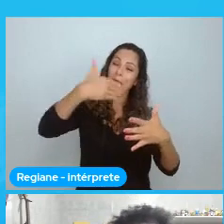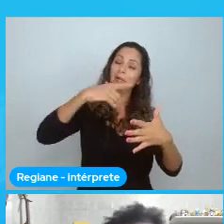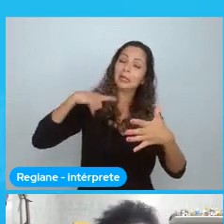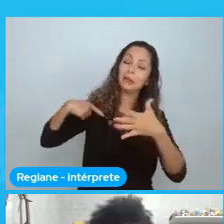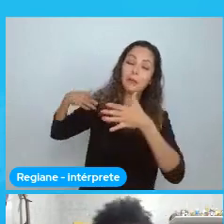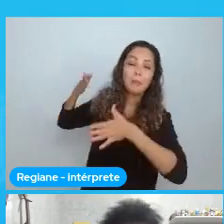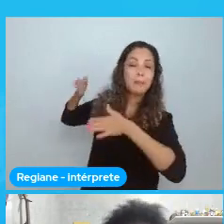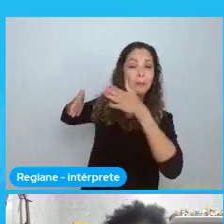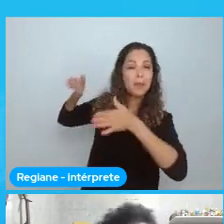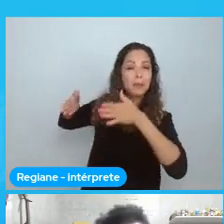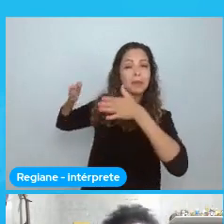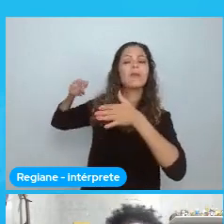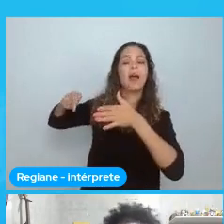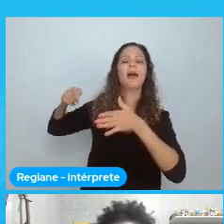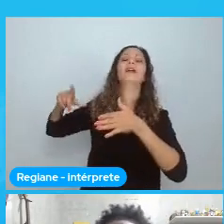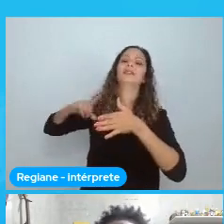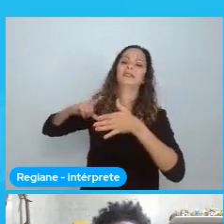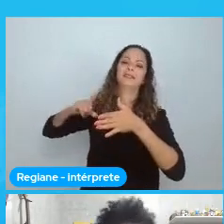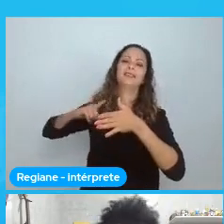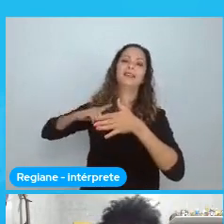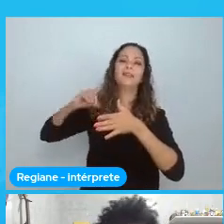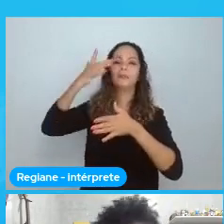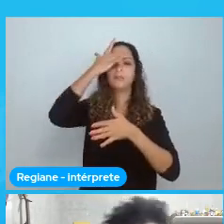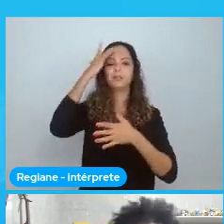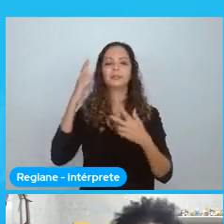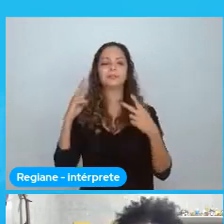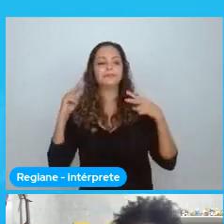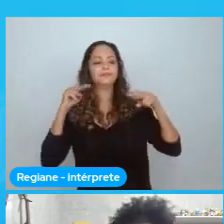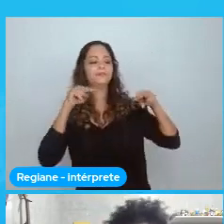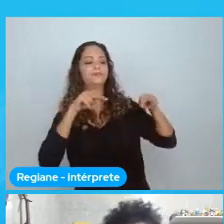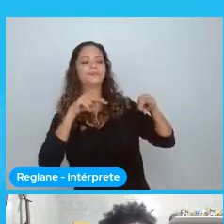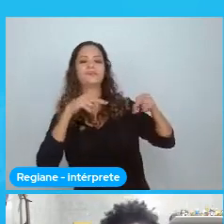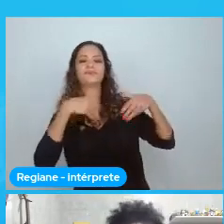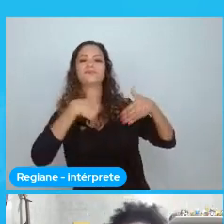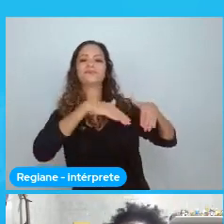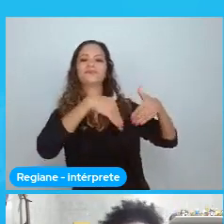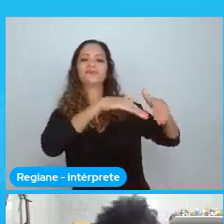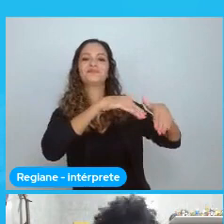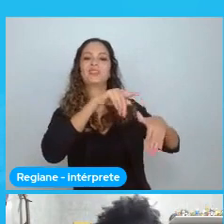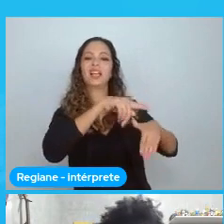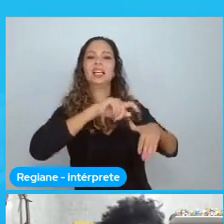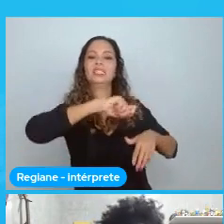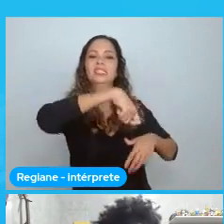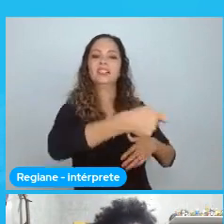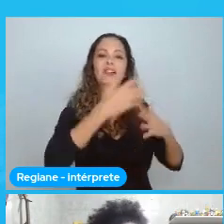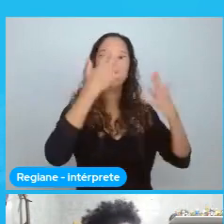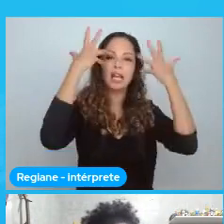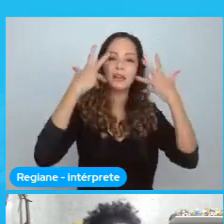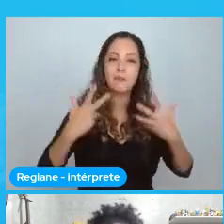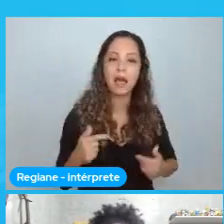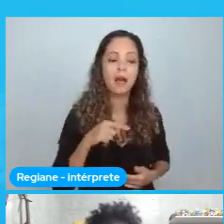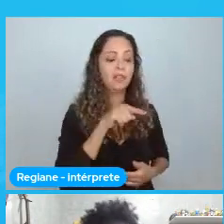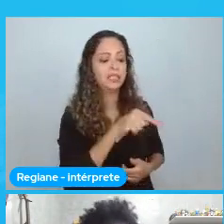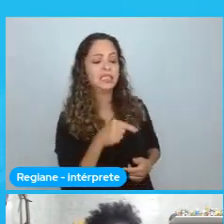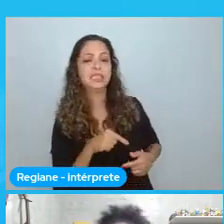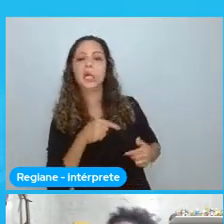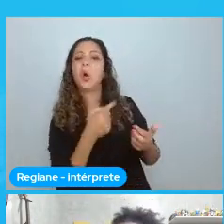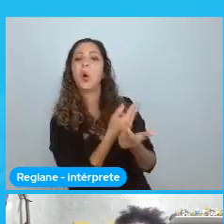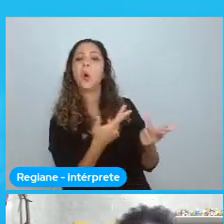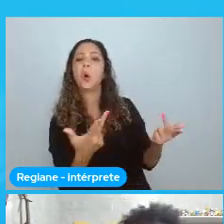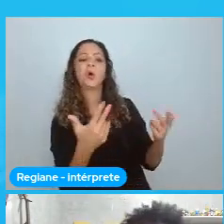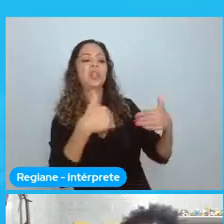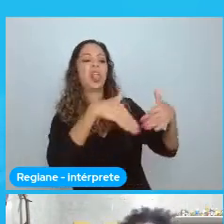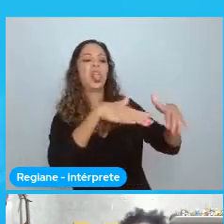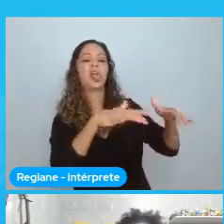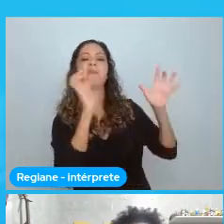pessoas devem ser vistas como pessoas. E essas pessoas devem ser vistas como animais. Ou como objeto. como qualquer coisa. Menos como pessoas. E aí. Esse passado.